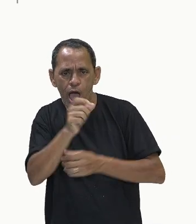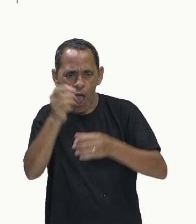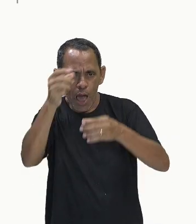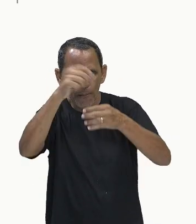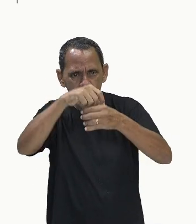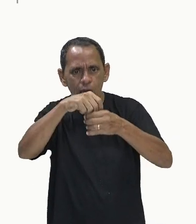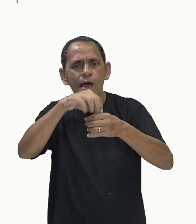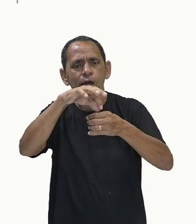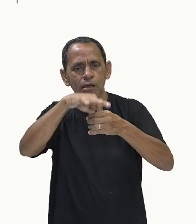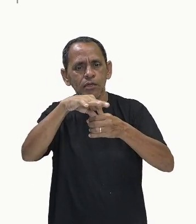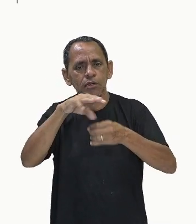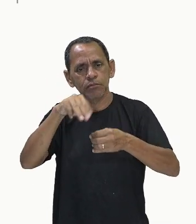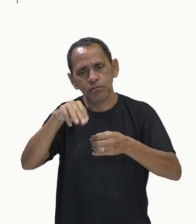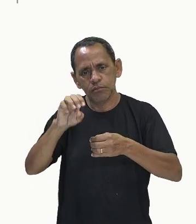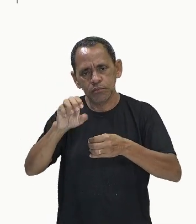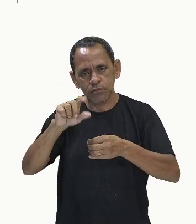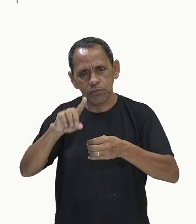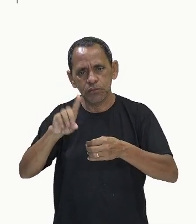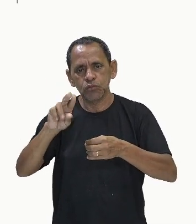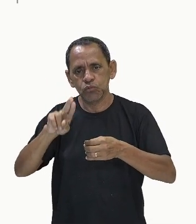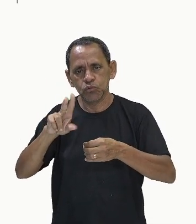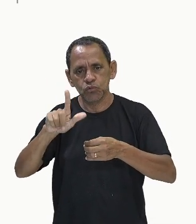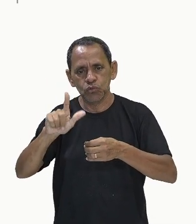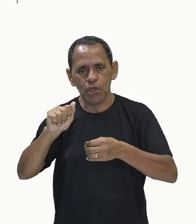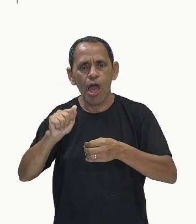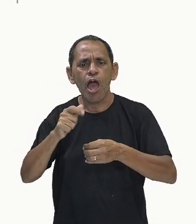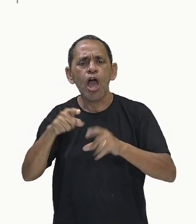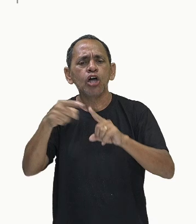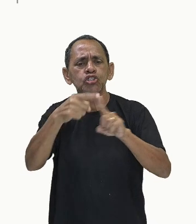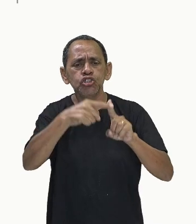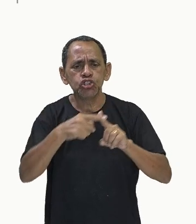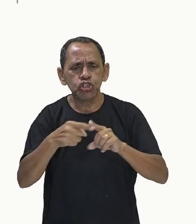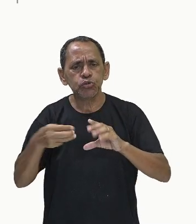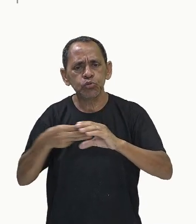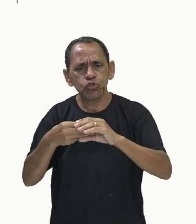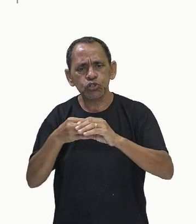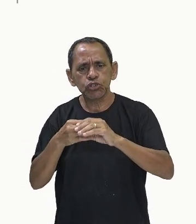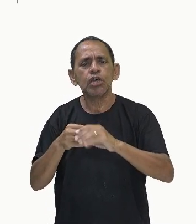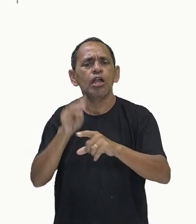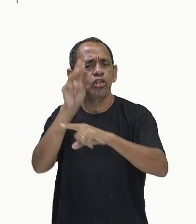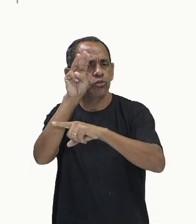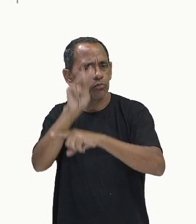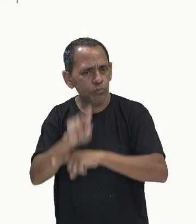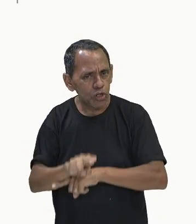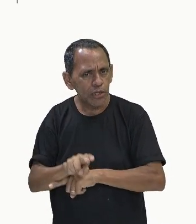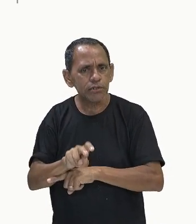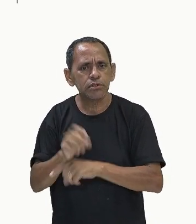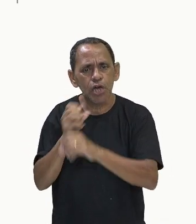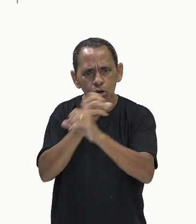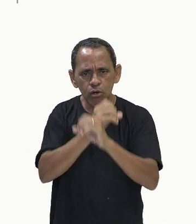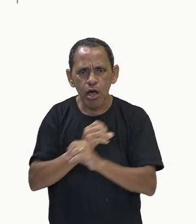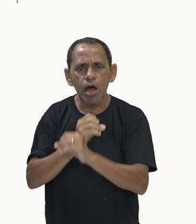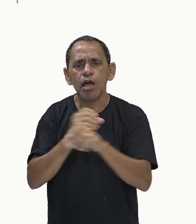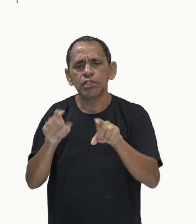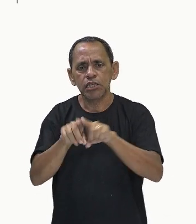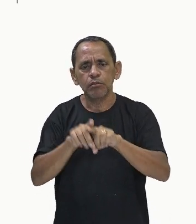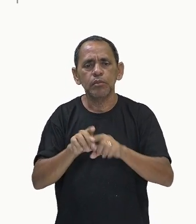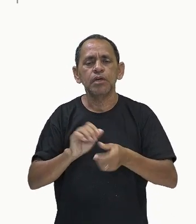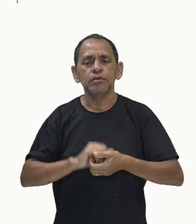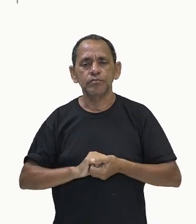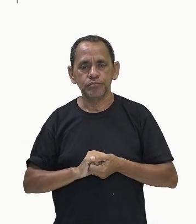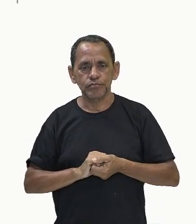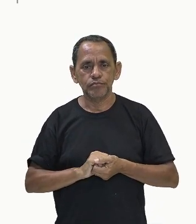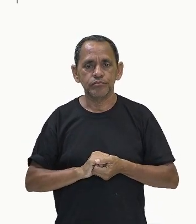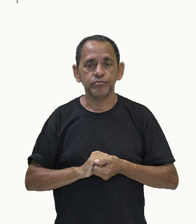mais uma vez, é um tipo de glóbulos brancos, tipo de célula de defesa. Dando continuidade aí aos